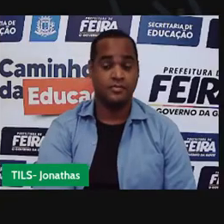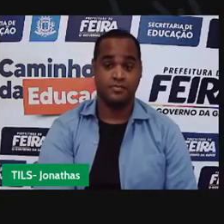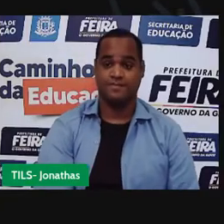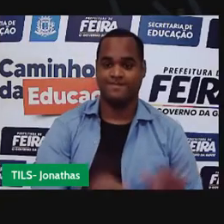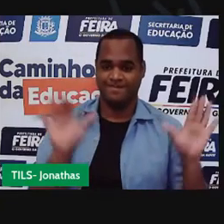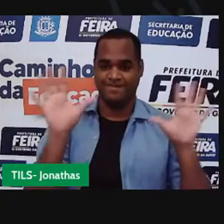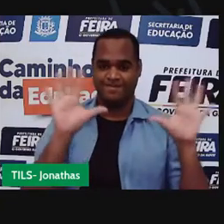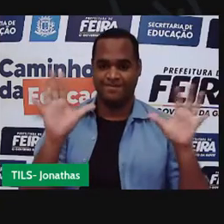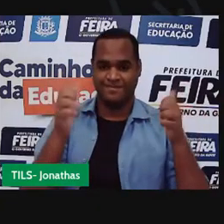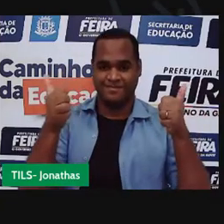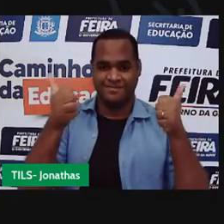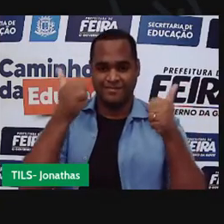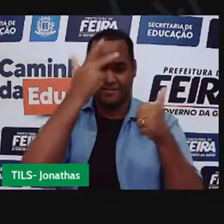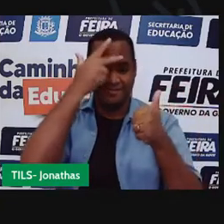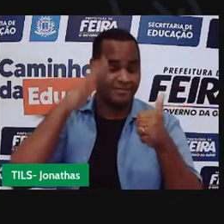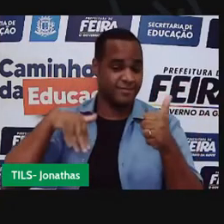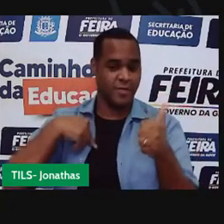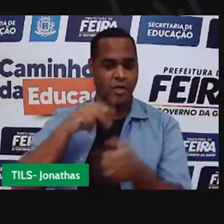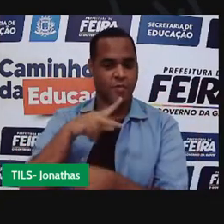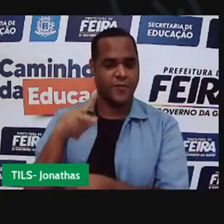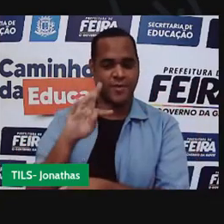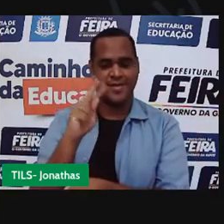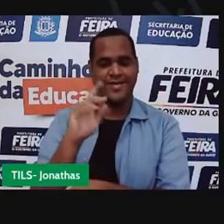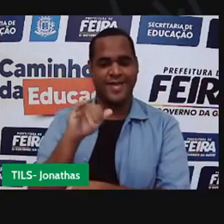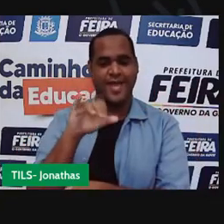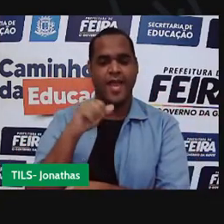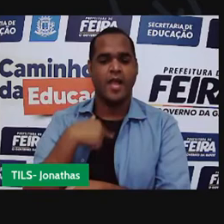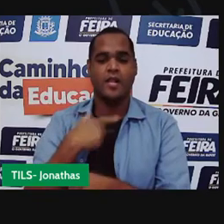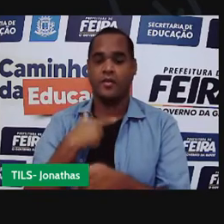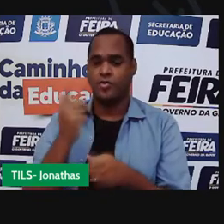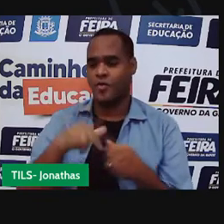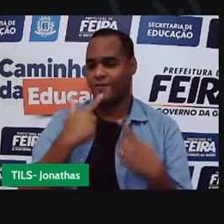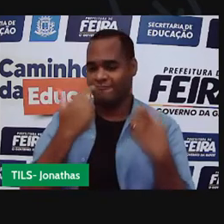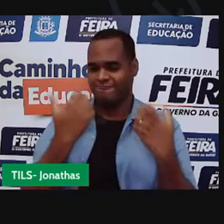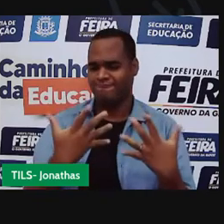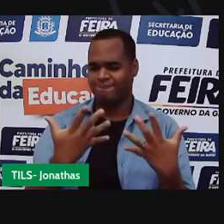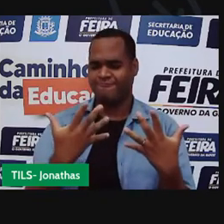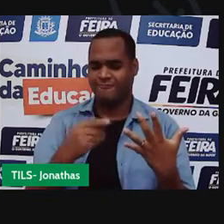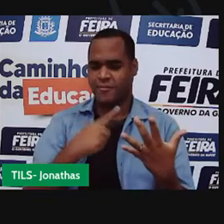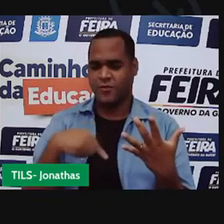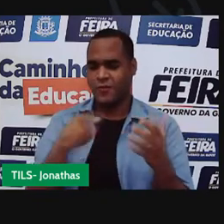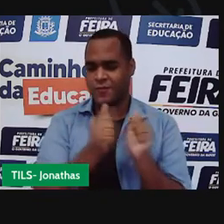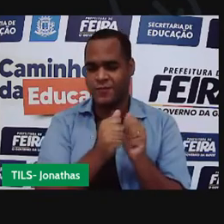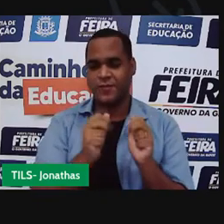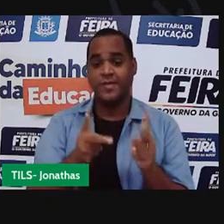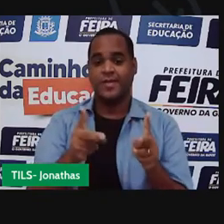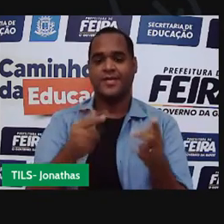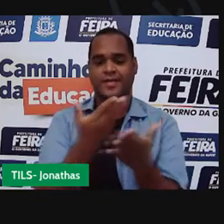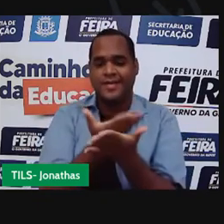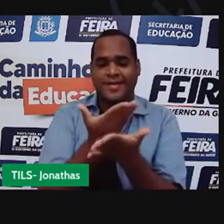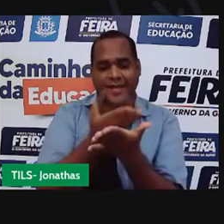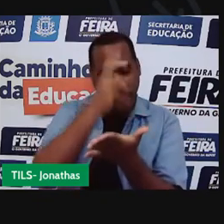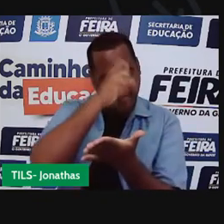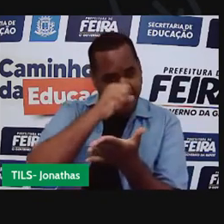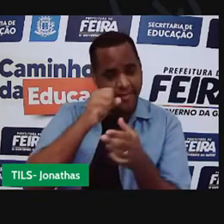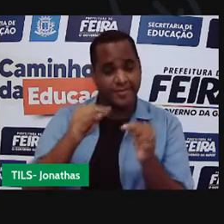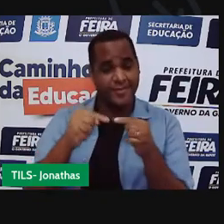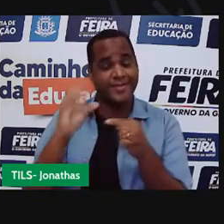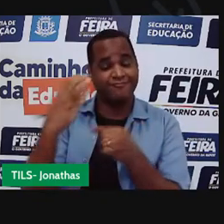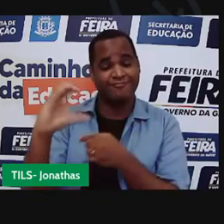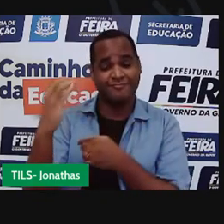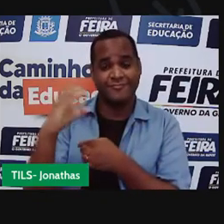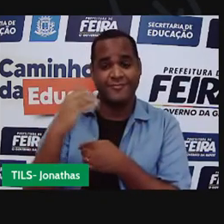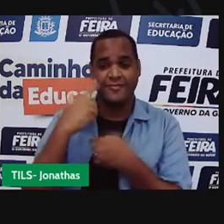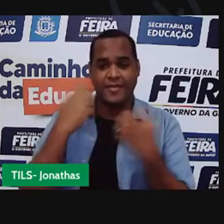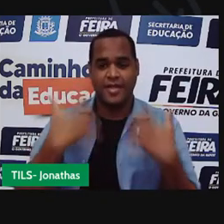Olá pessoal, eu sou a professora Tara Santos, estou aqui de novo com vocês. Vamos lá continuar os estudos de ciências.